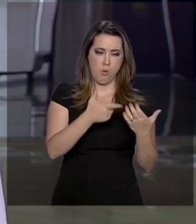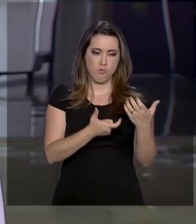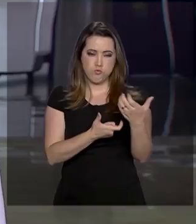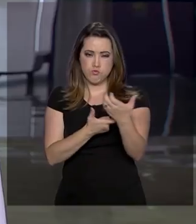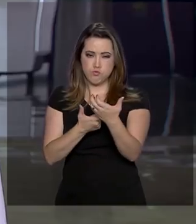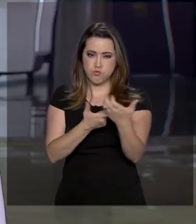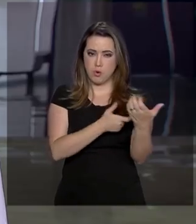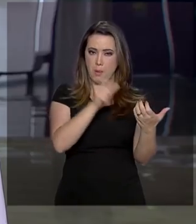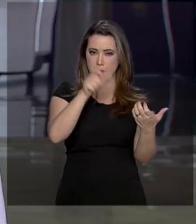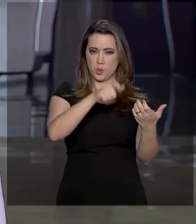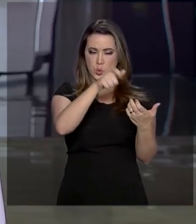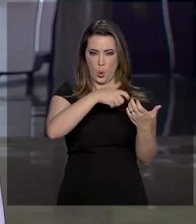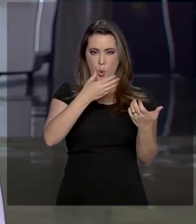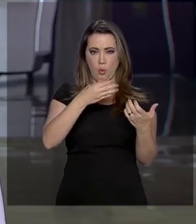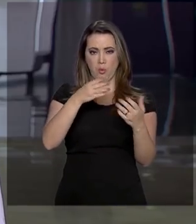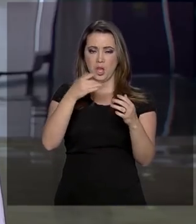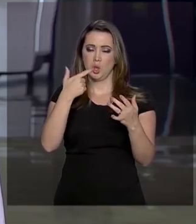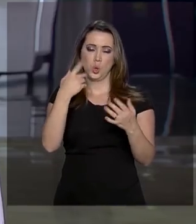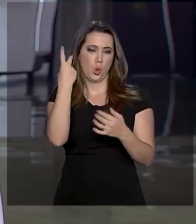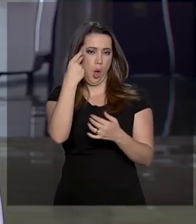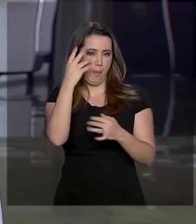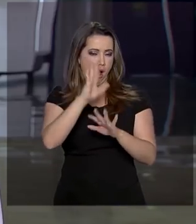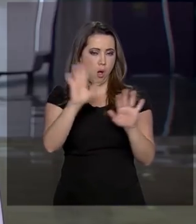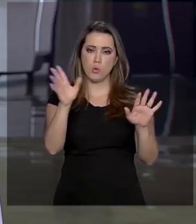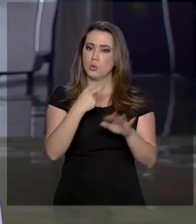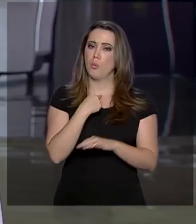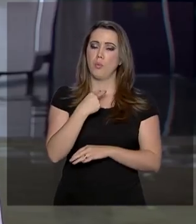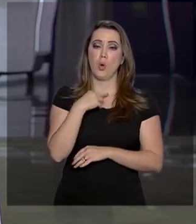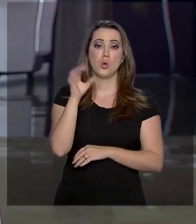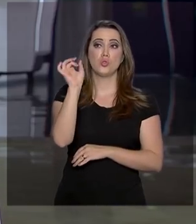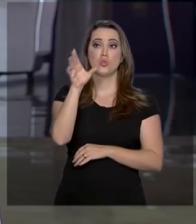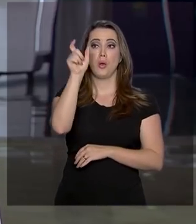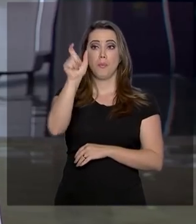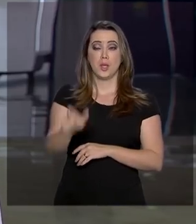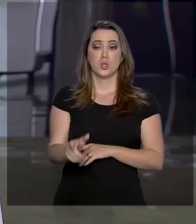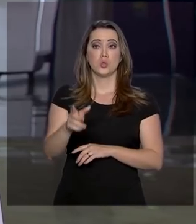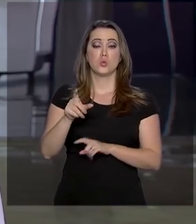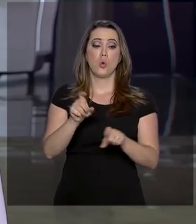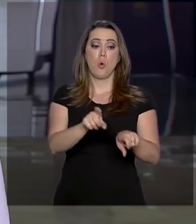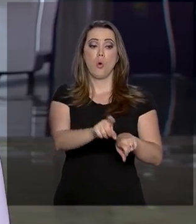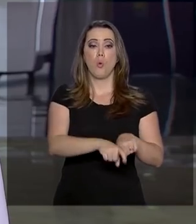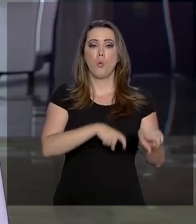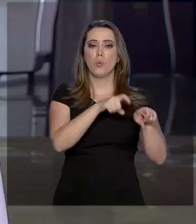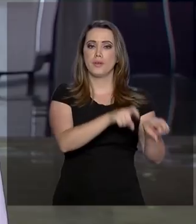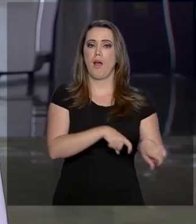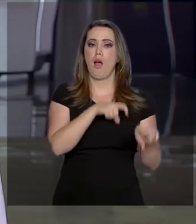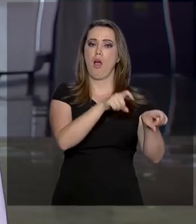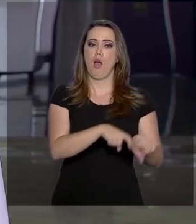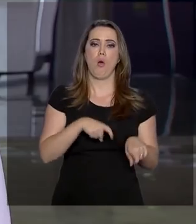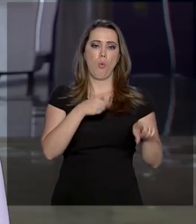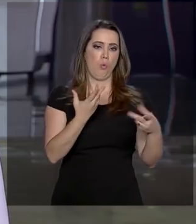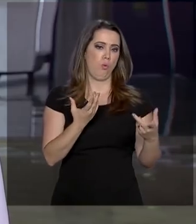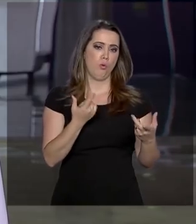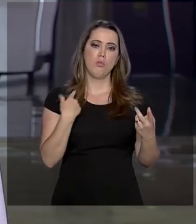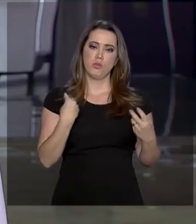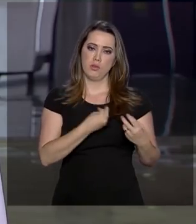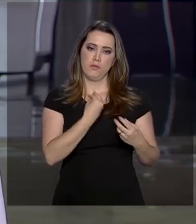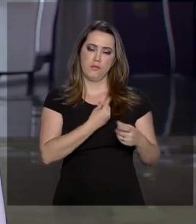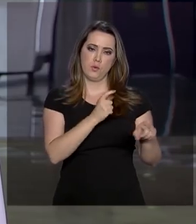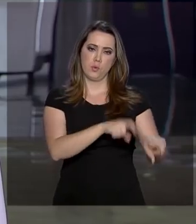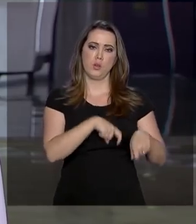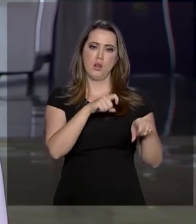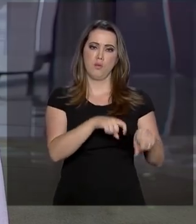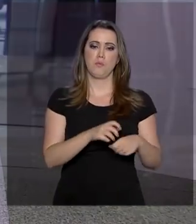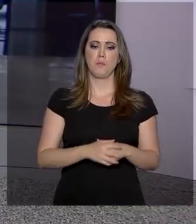permitidos aí para quem tem imóvel rural ou se dedica à exploração agrícola, pecuária ou florestal.